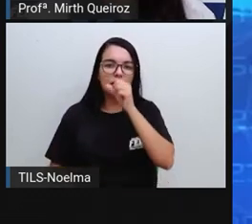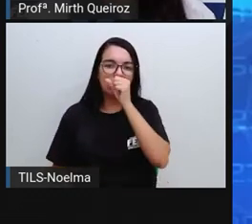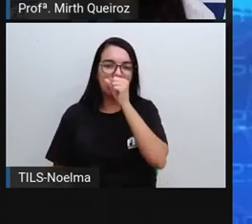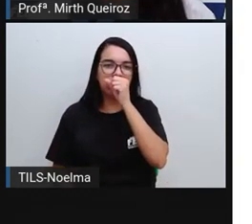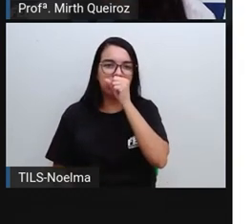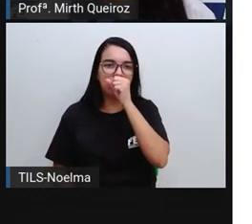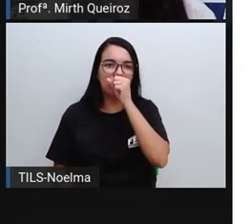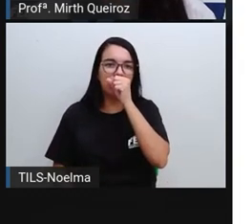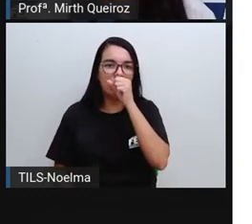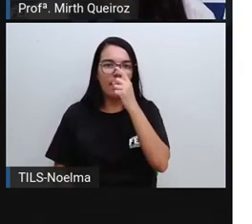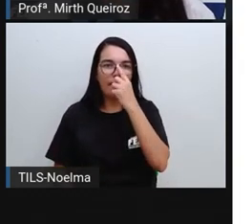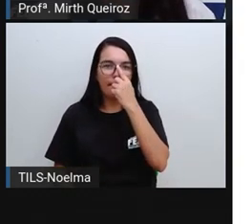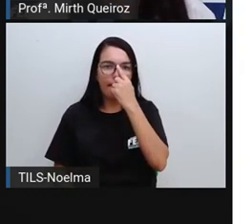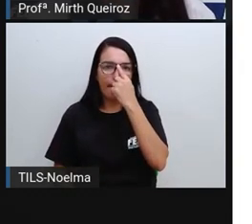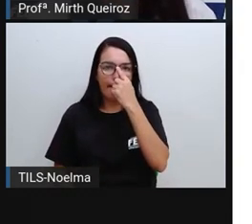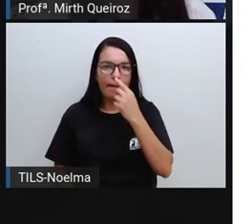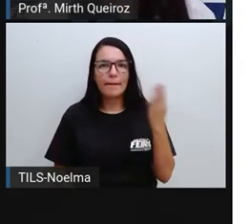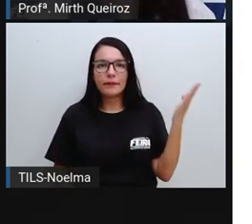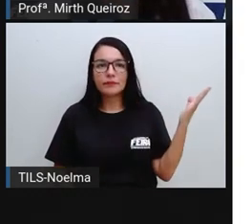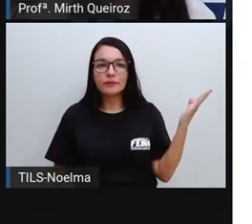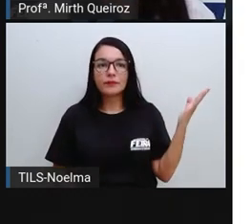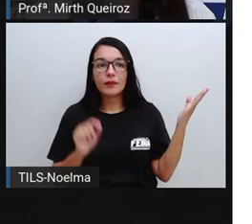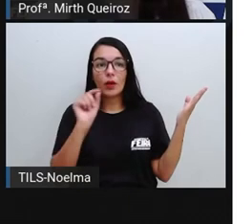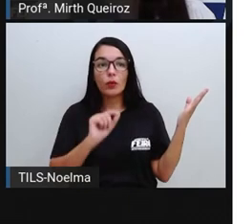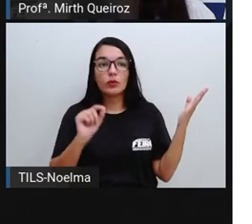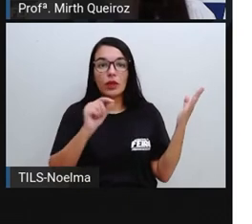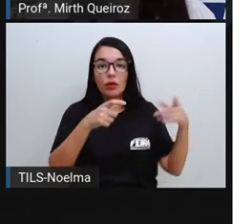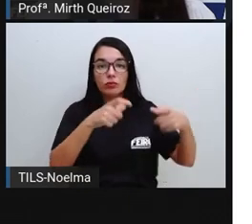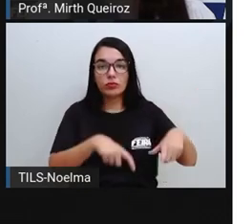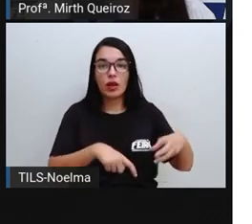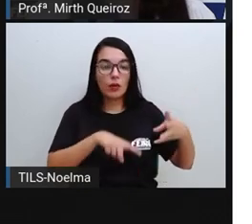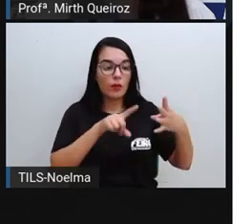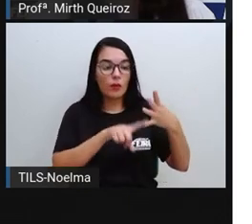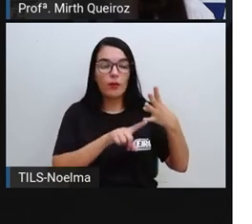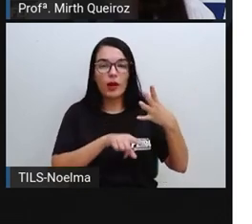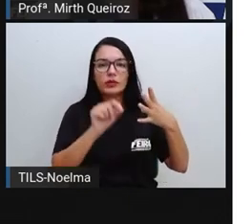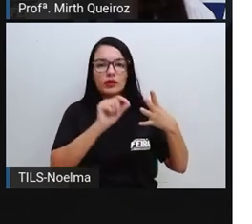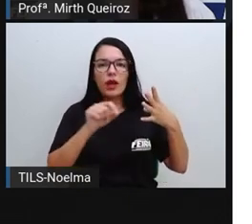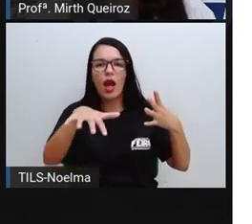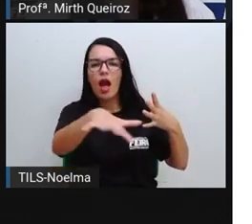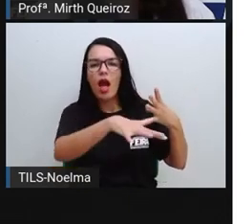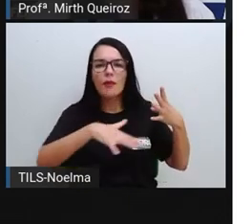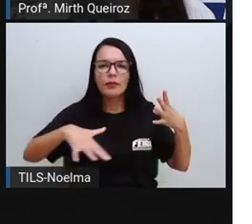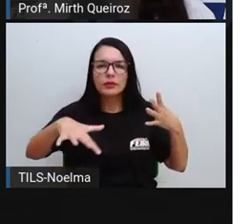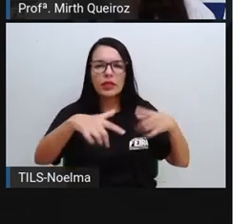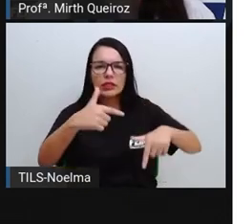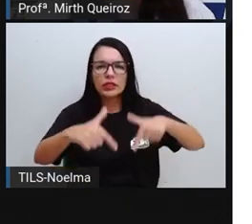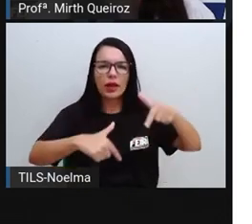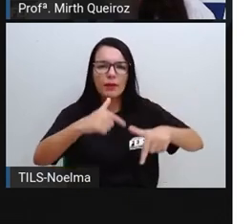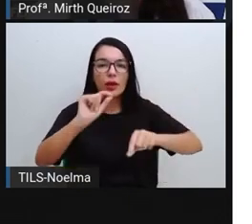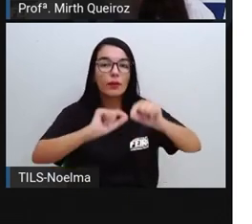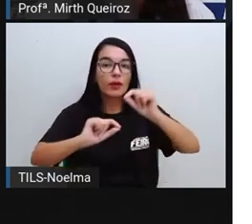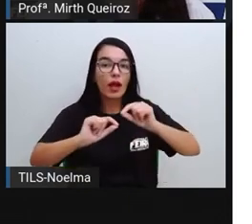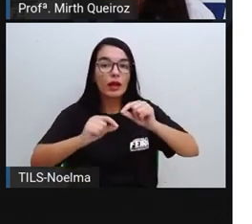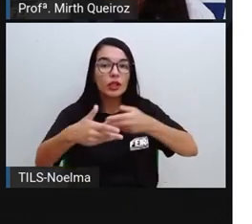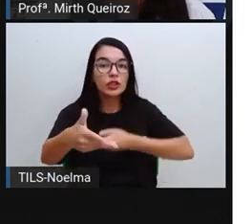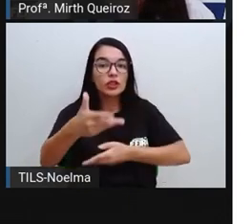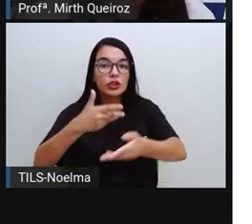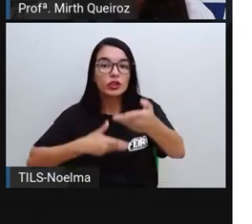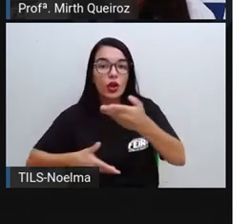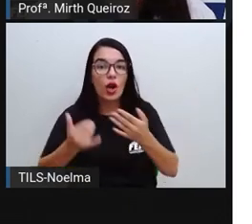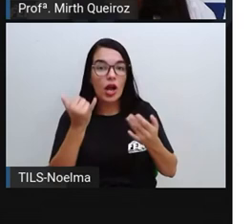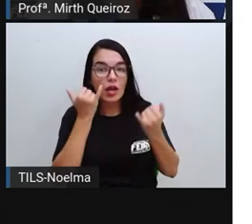da economia. Vamos ver aqui. O setor quartenário da economia vai abranger o quê? Trabalhos com a geração de trocas de